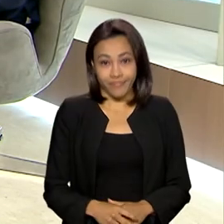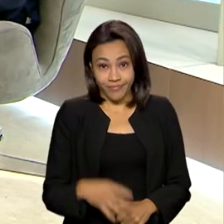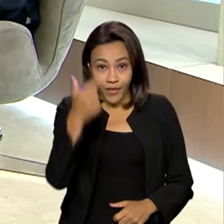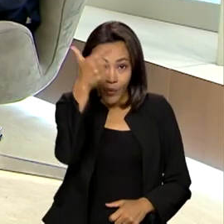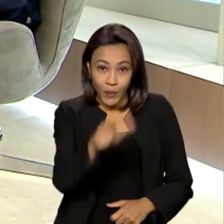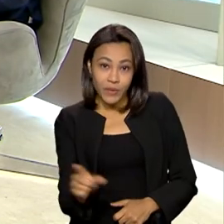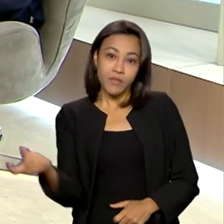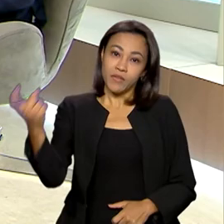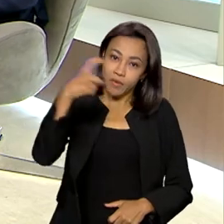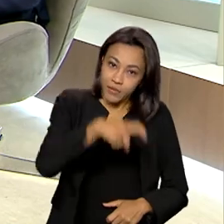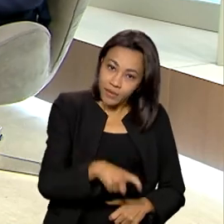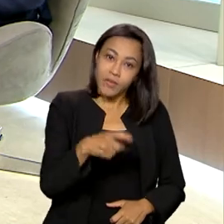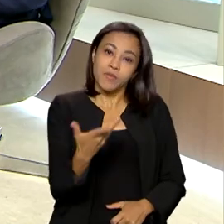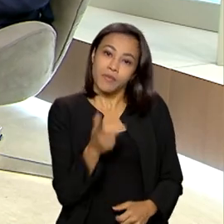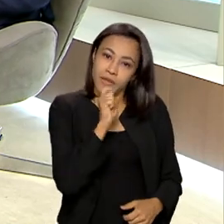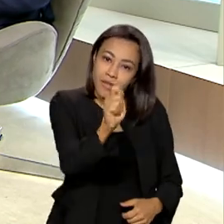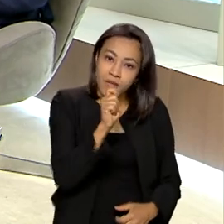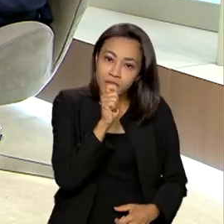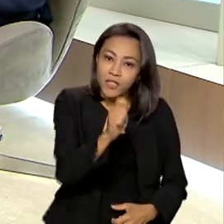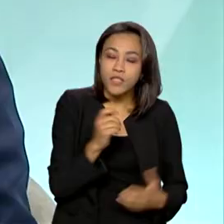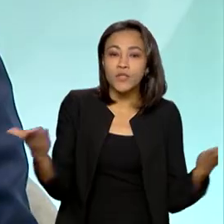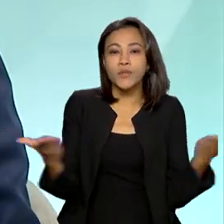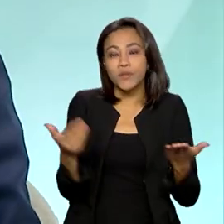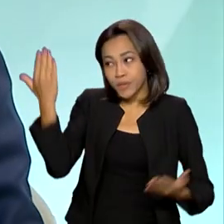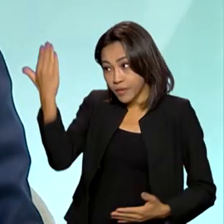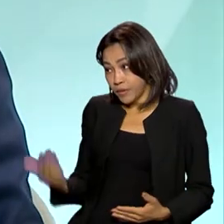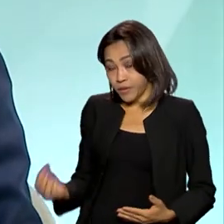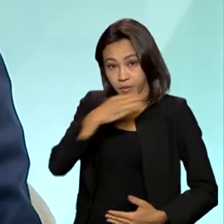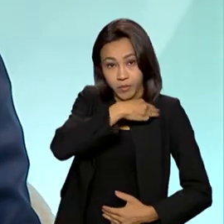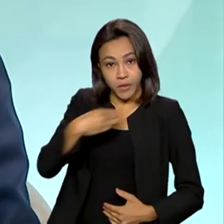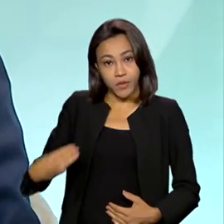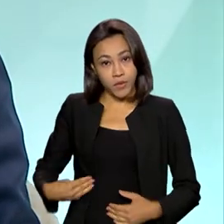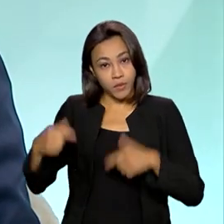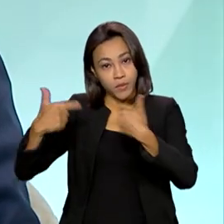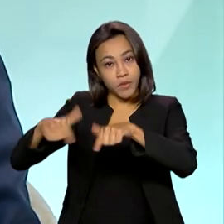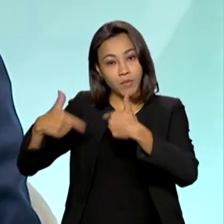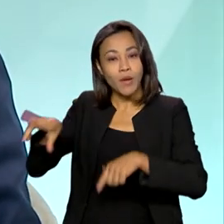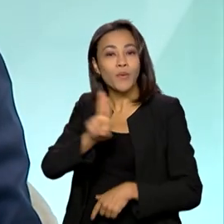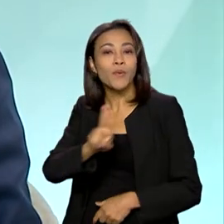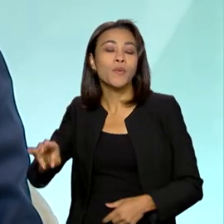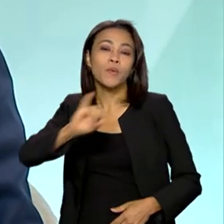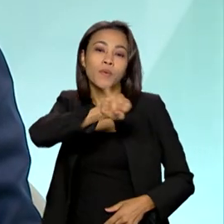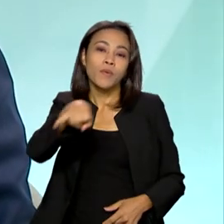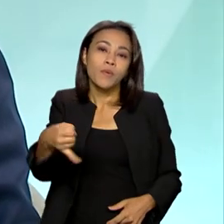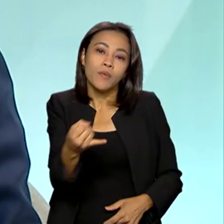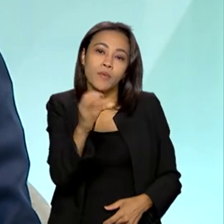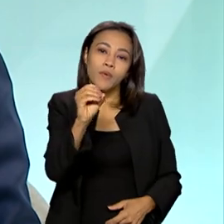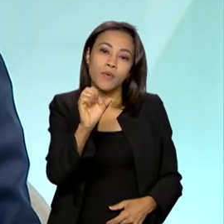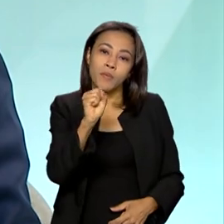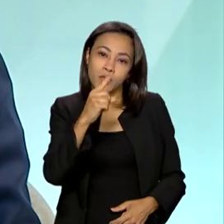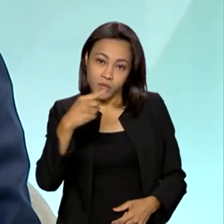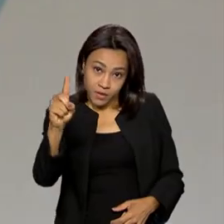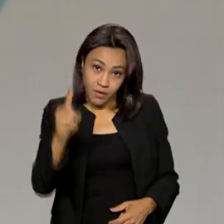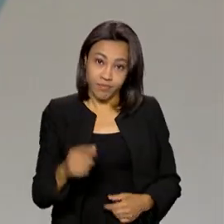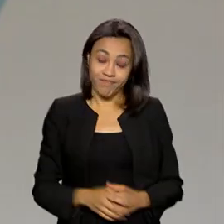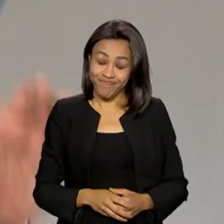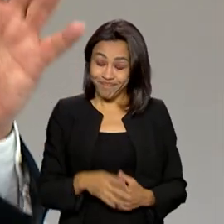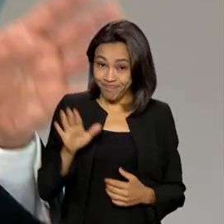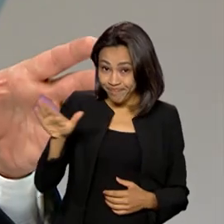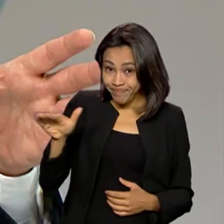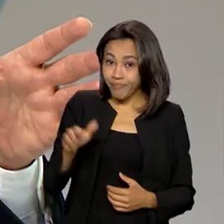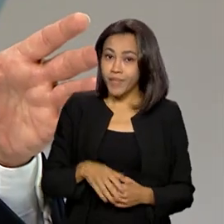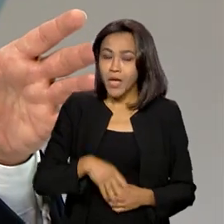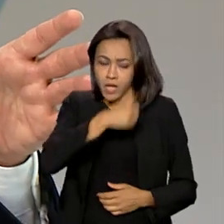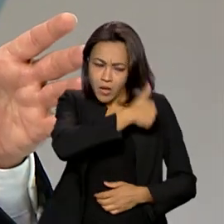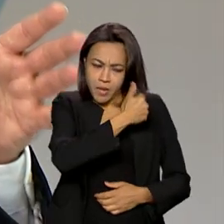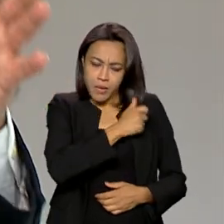Voltamos com o Brasil em Pauta, o entrevistado ao Ministro do Trabalho e Previdência, José Carlos Oliveira. Bom, ministro, no